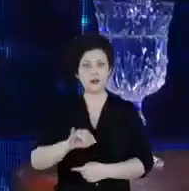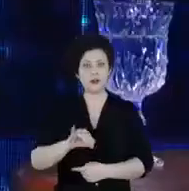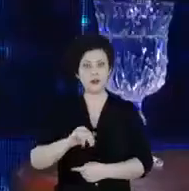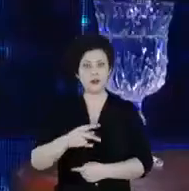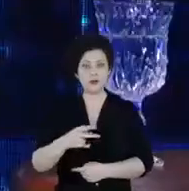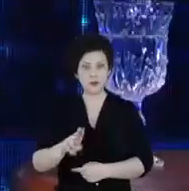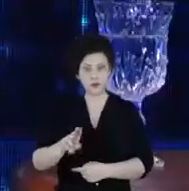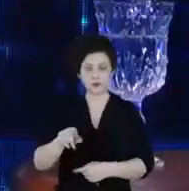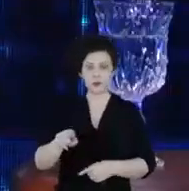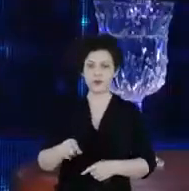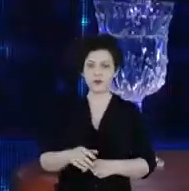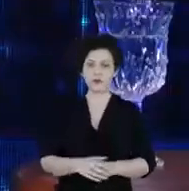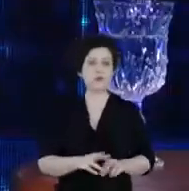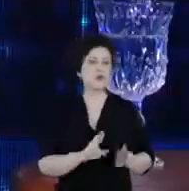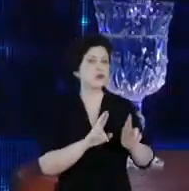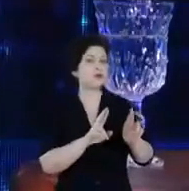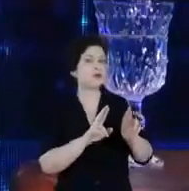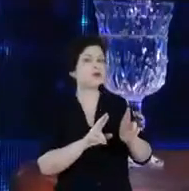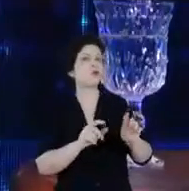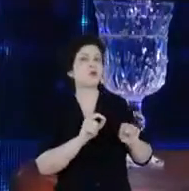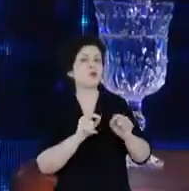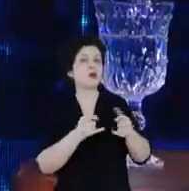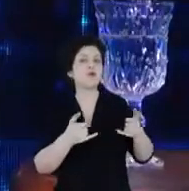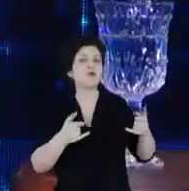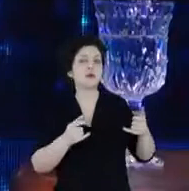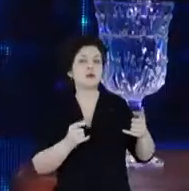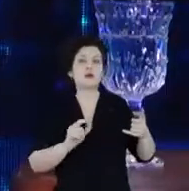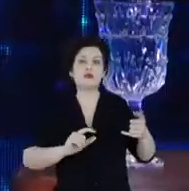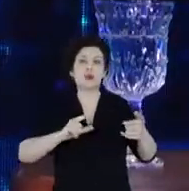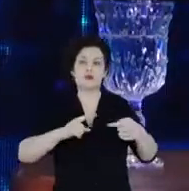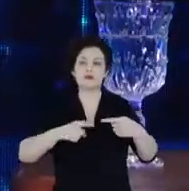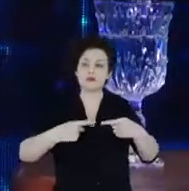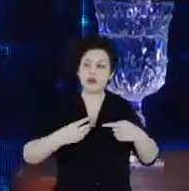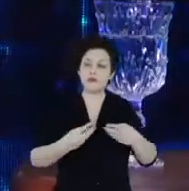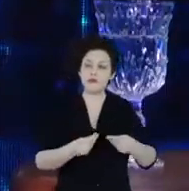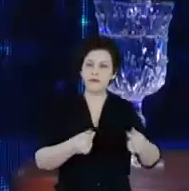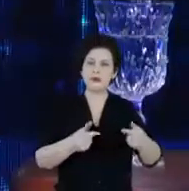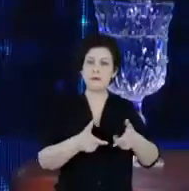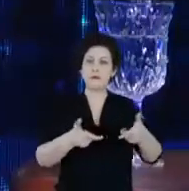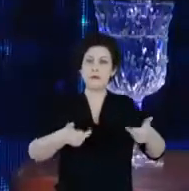O que se espera com o aumento da eficiência energética do setor?